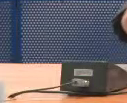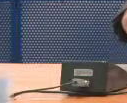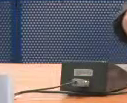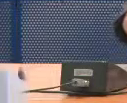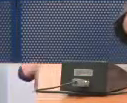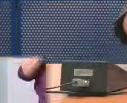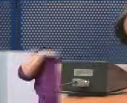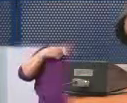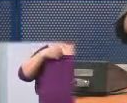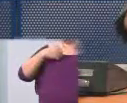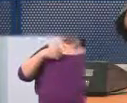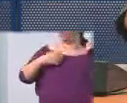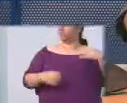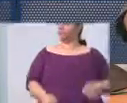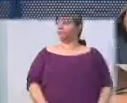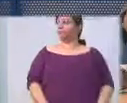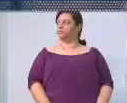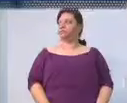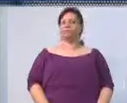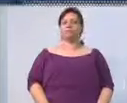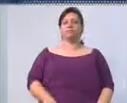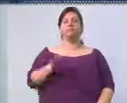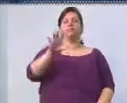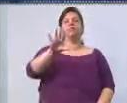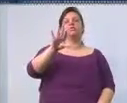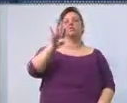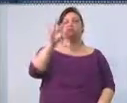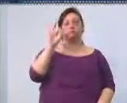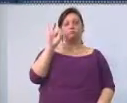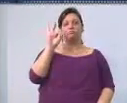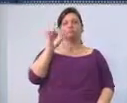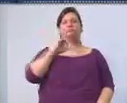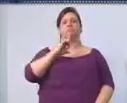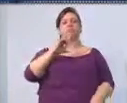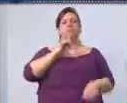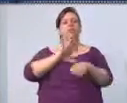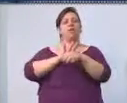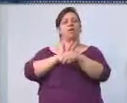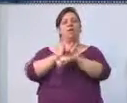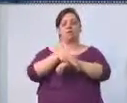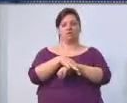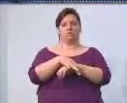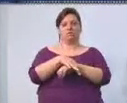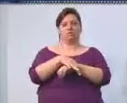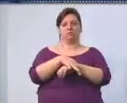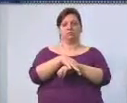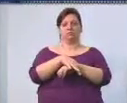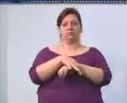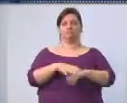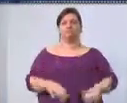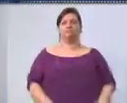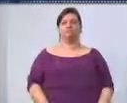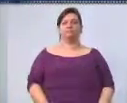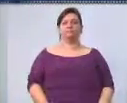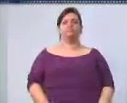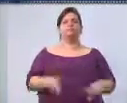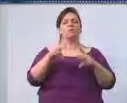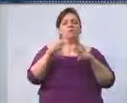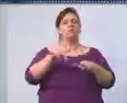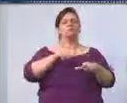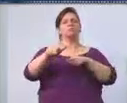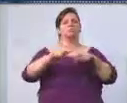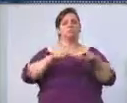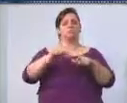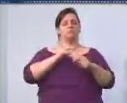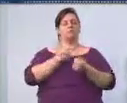por cautela, se optou por garantir os mesmos serviços